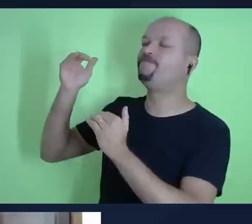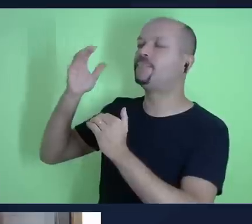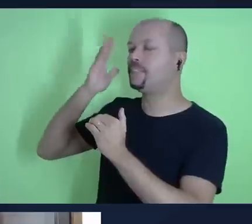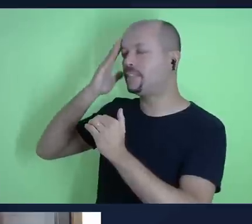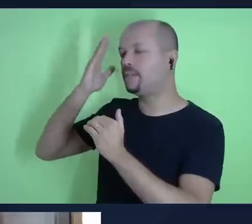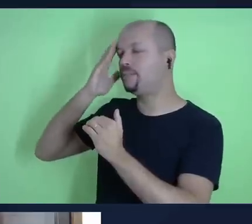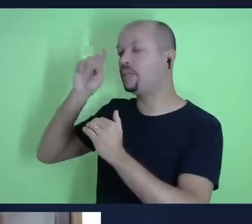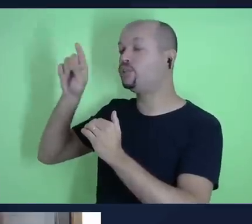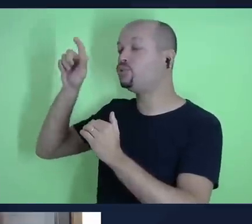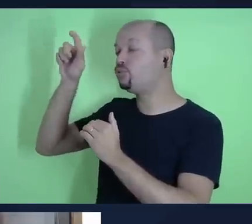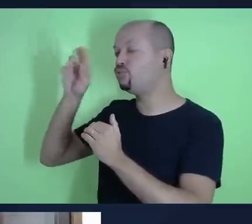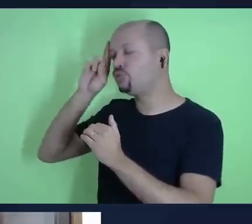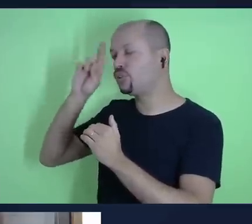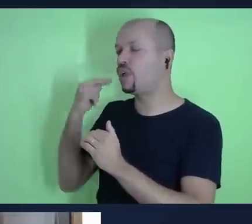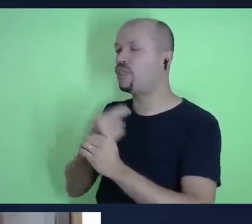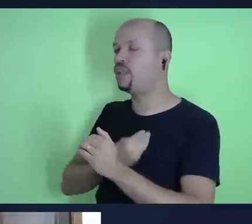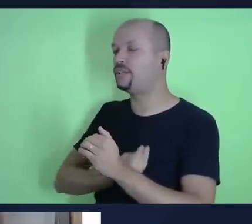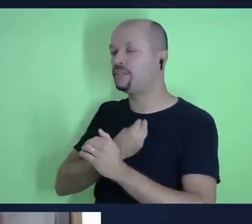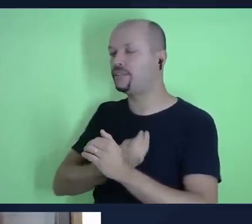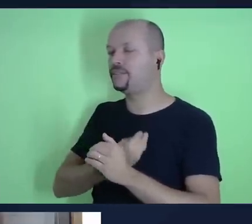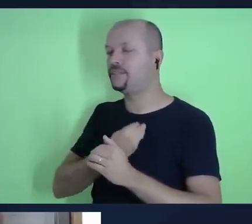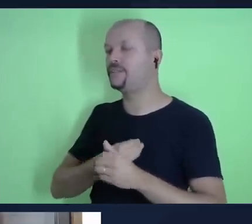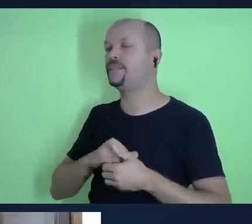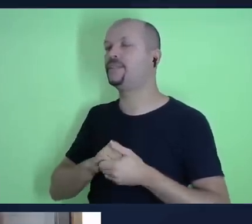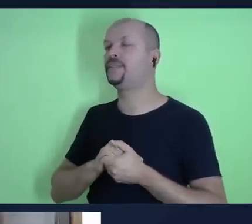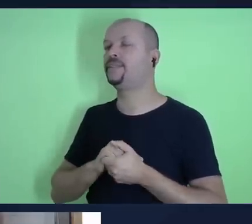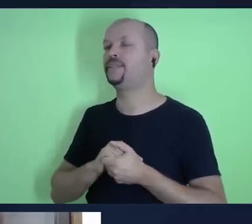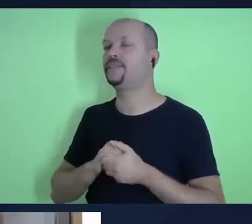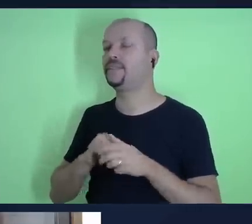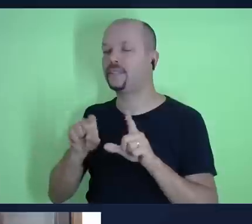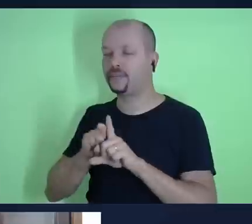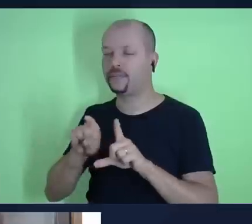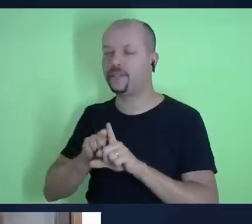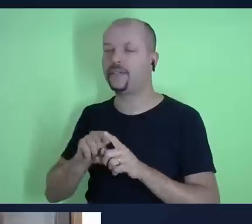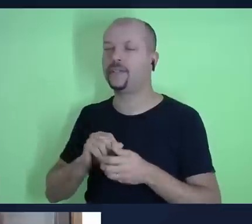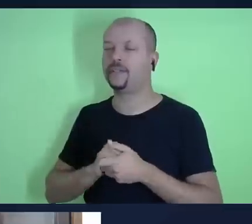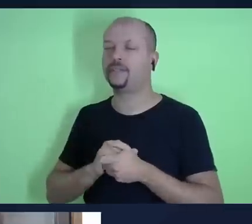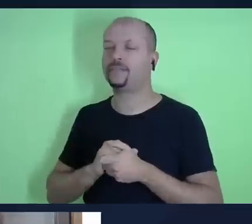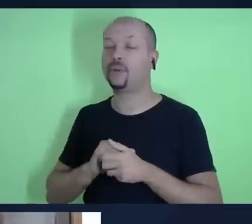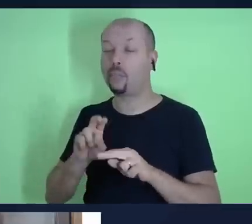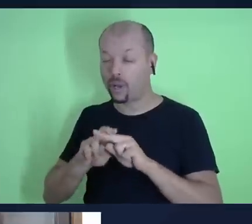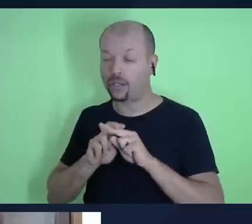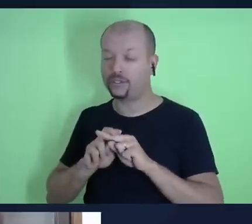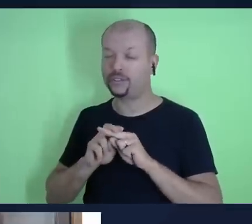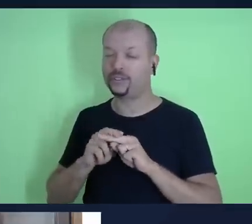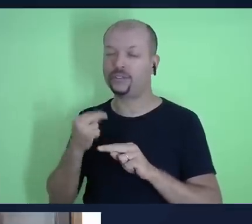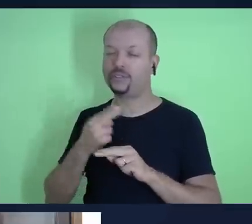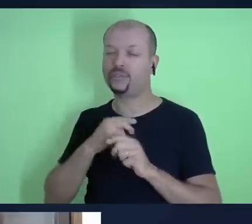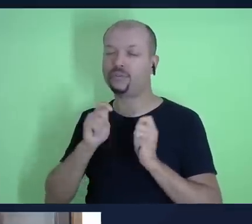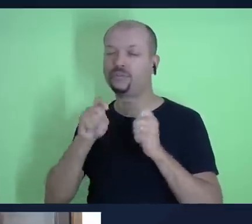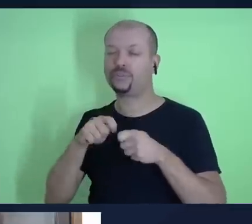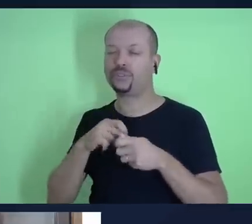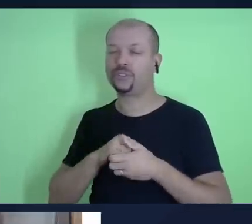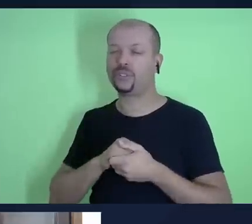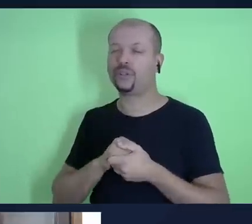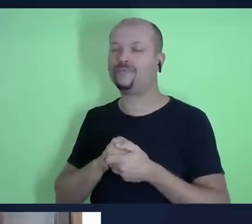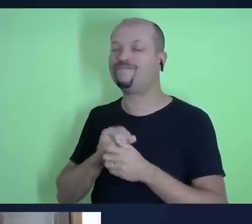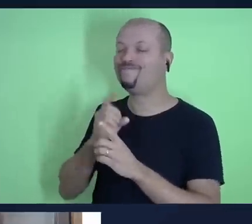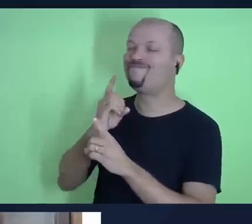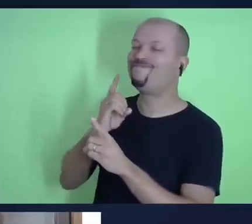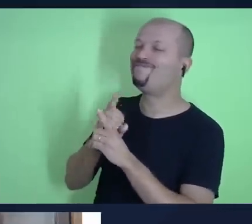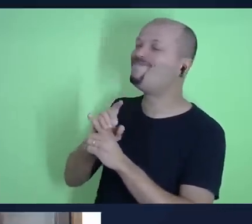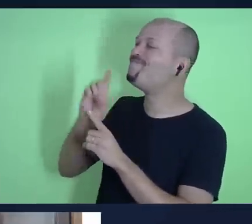tu és o Senhor da nossa vida e que por conta disso Senhor nós possamos encontrar em ti